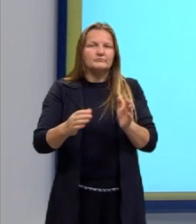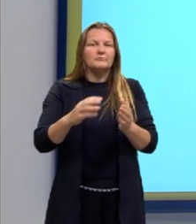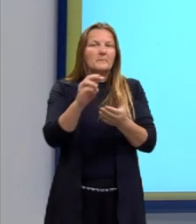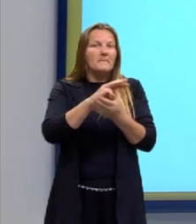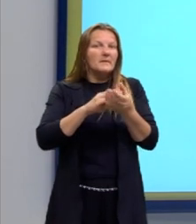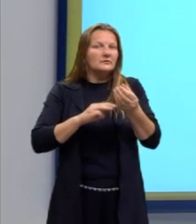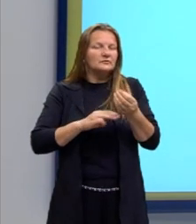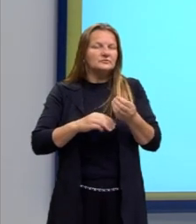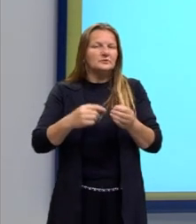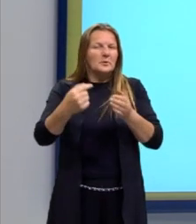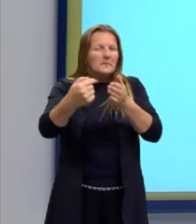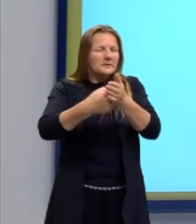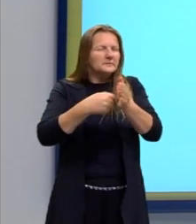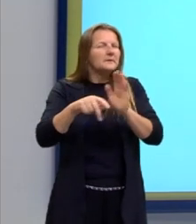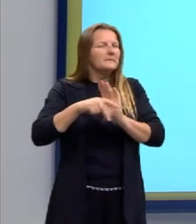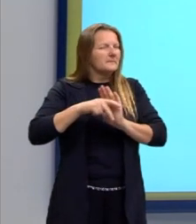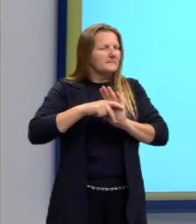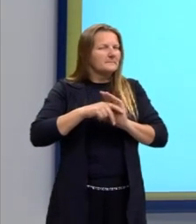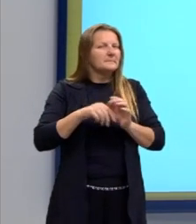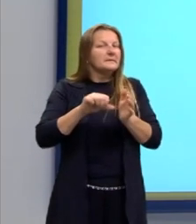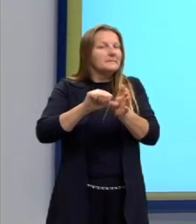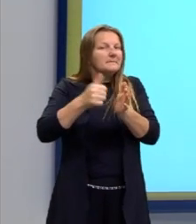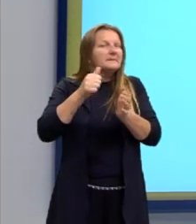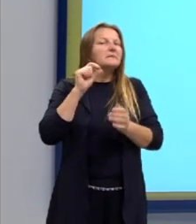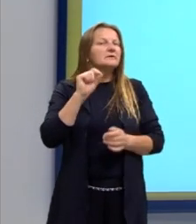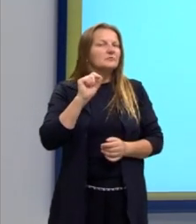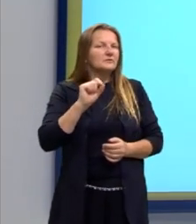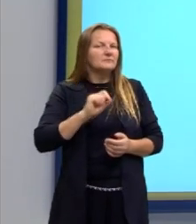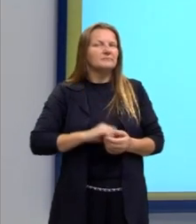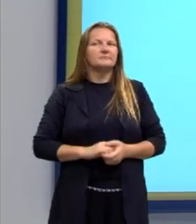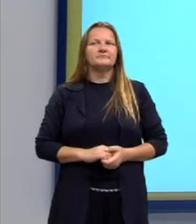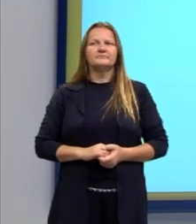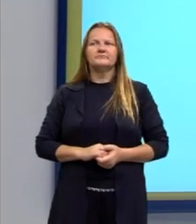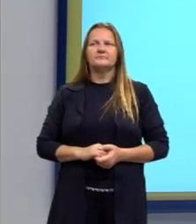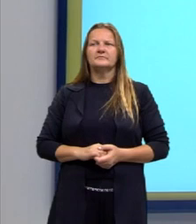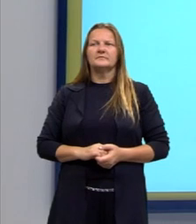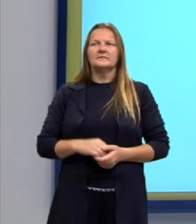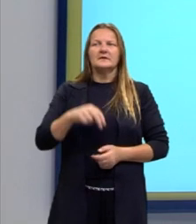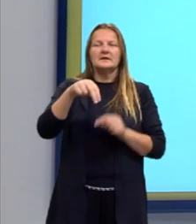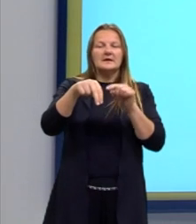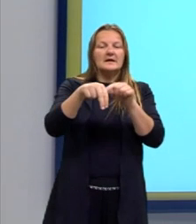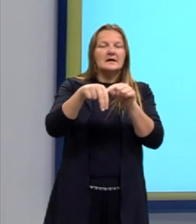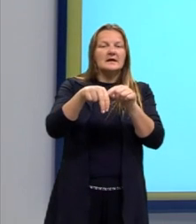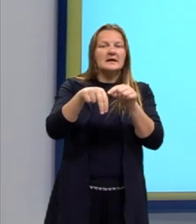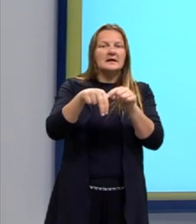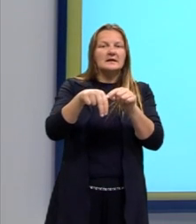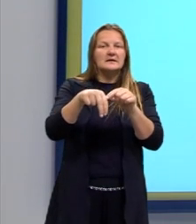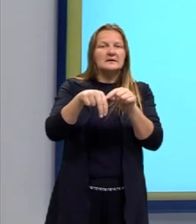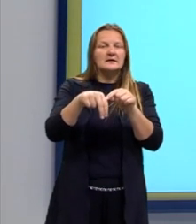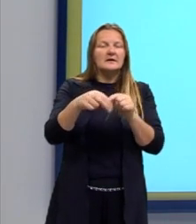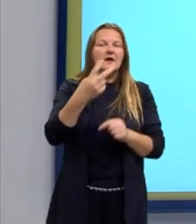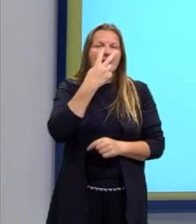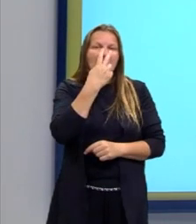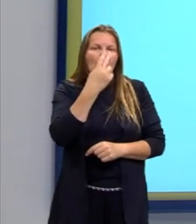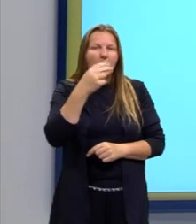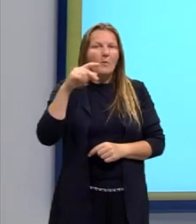para si mesmo. Primeira coisa, o primeiro passo, o N é igual ao P?